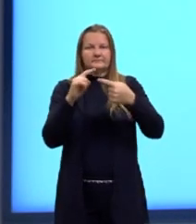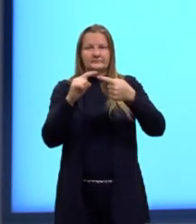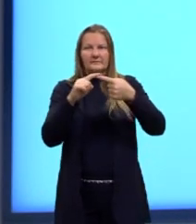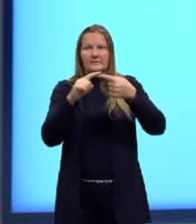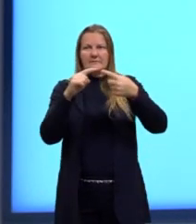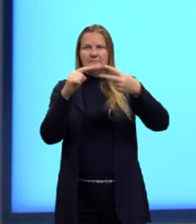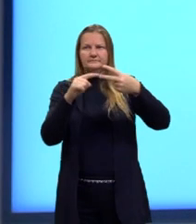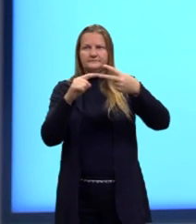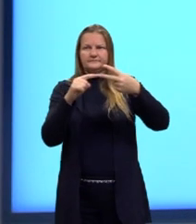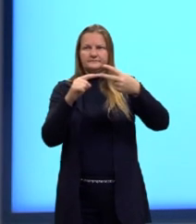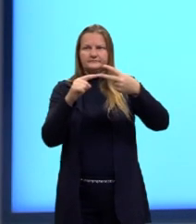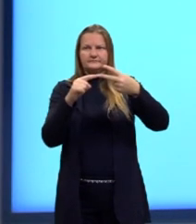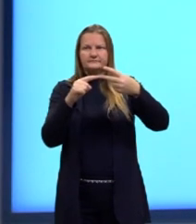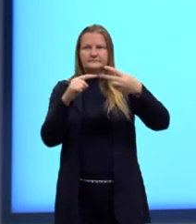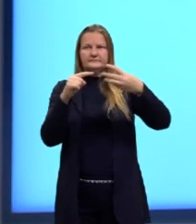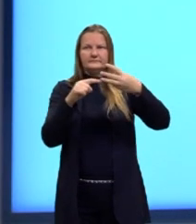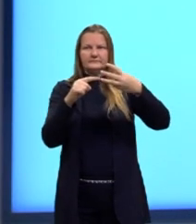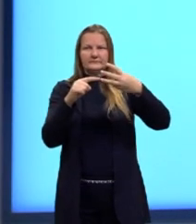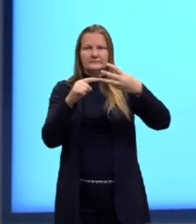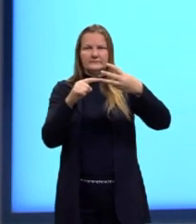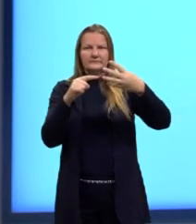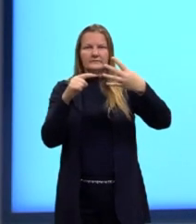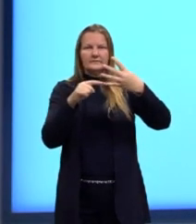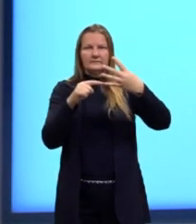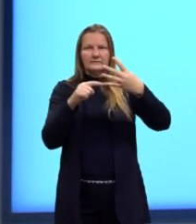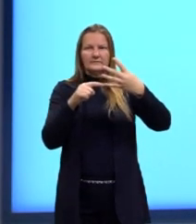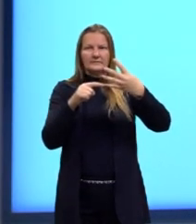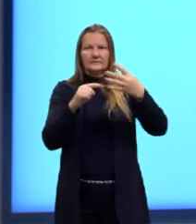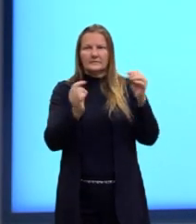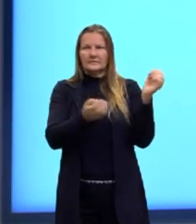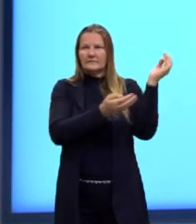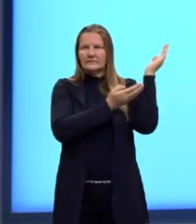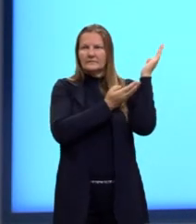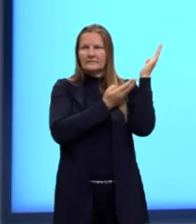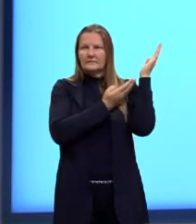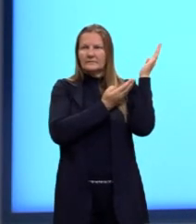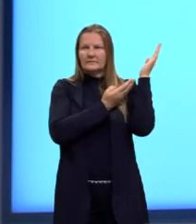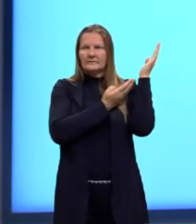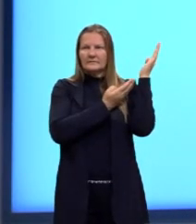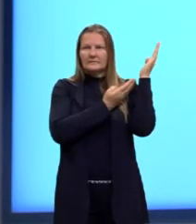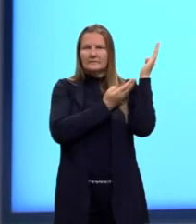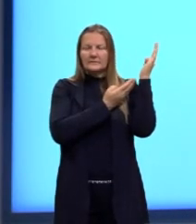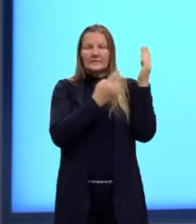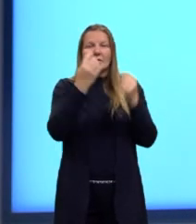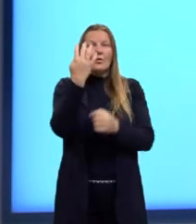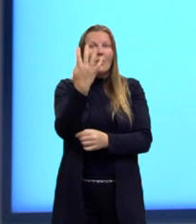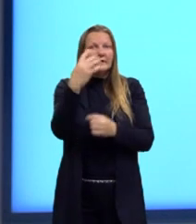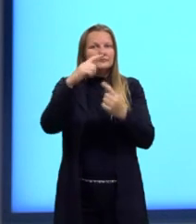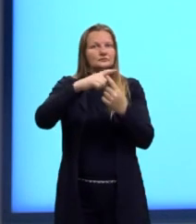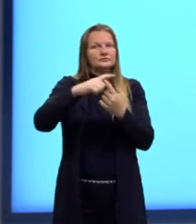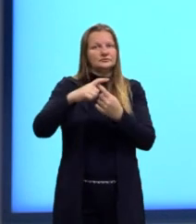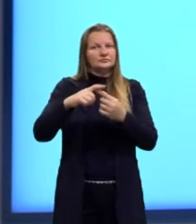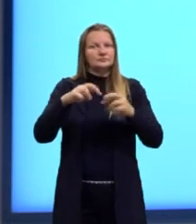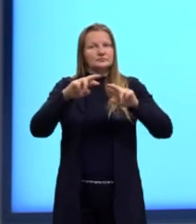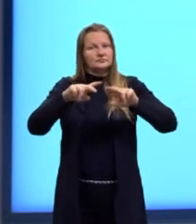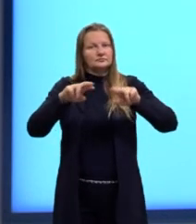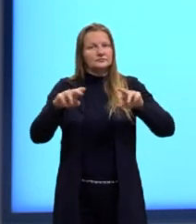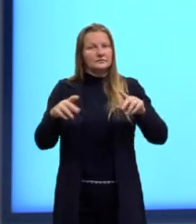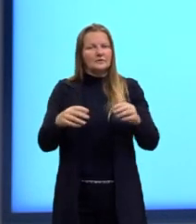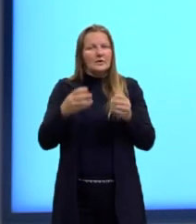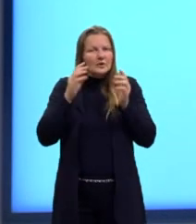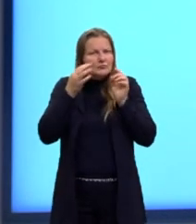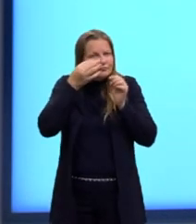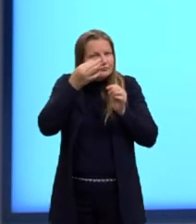angular, depois o magnético e, por último, o spin. Então, são quatro tipos, mas a gente vai ver